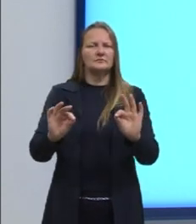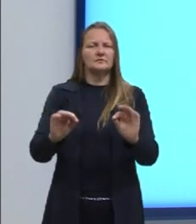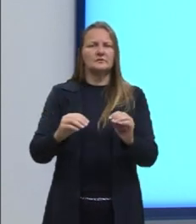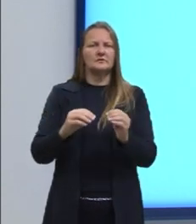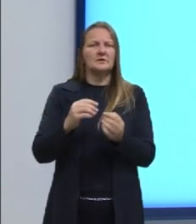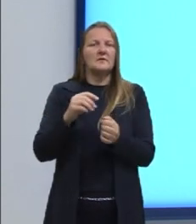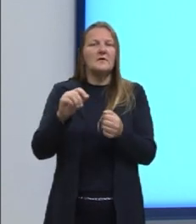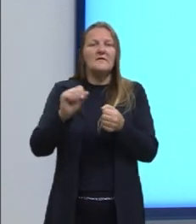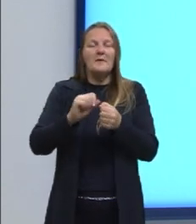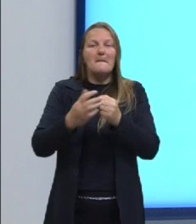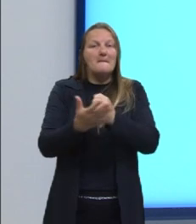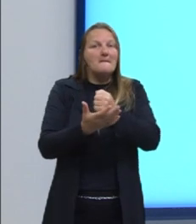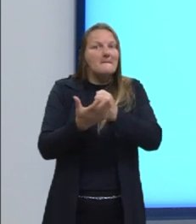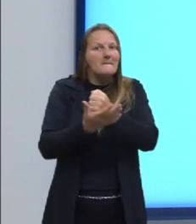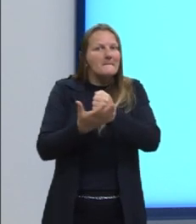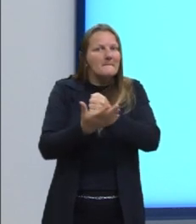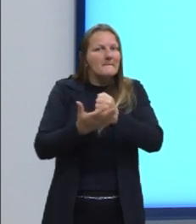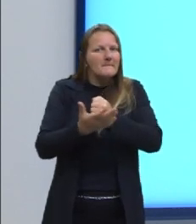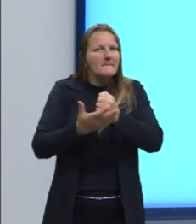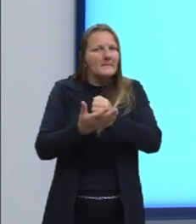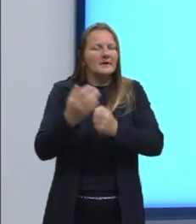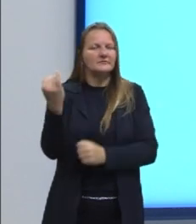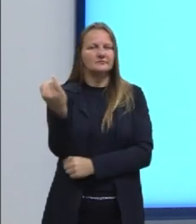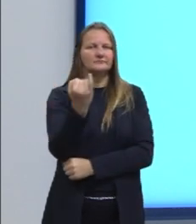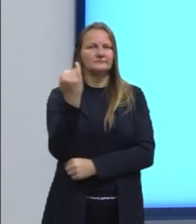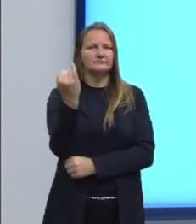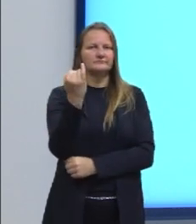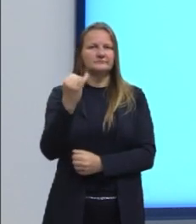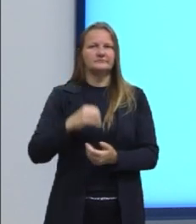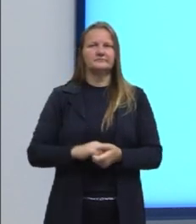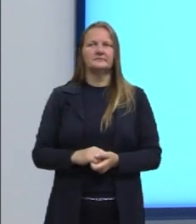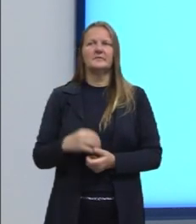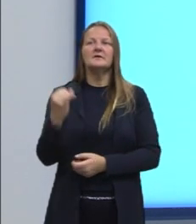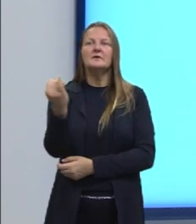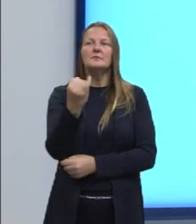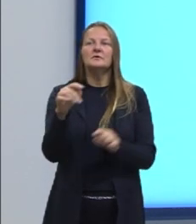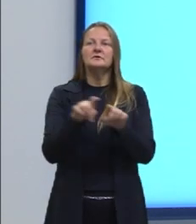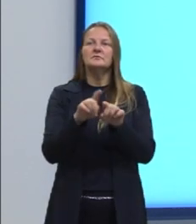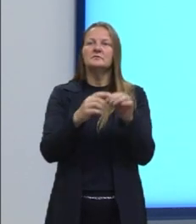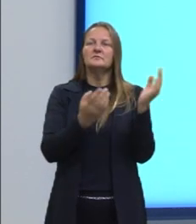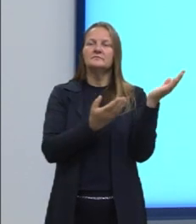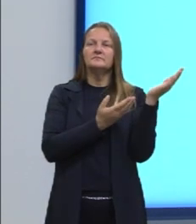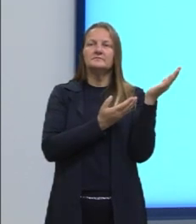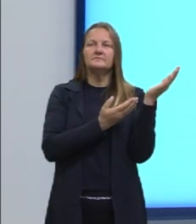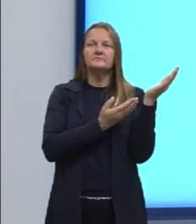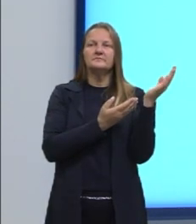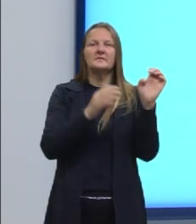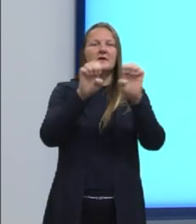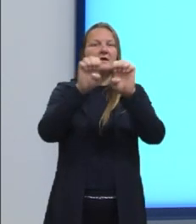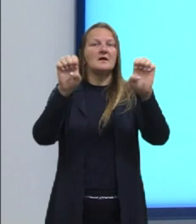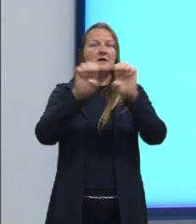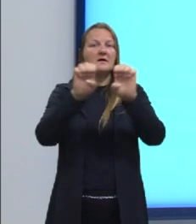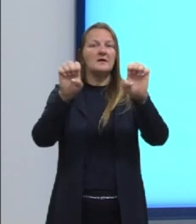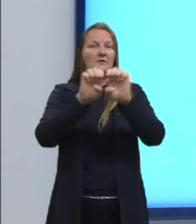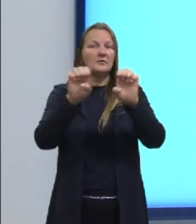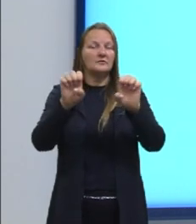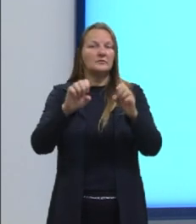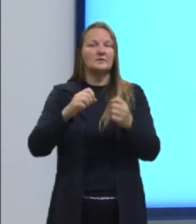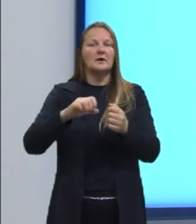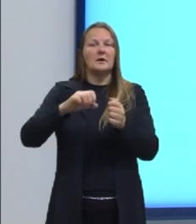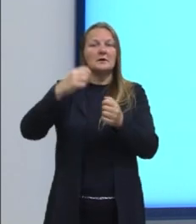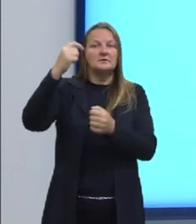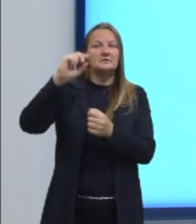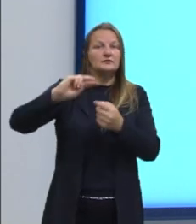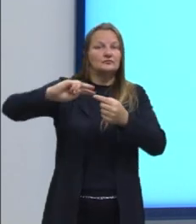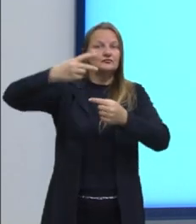operações fundamentais da matemática. Importante também as equações. Então, aqui tem a equação de segundo